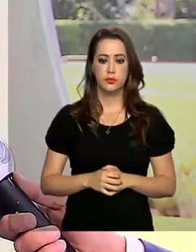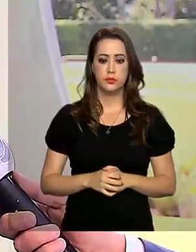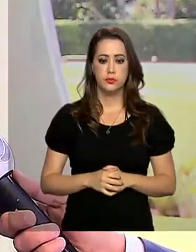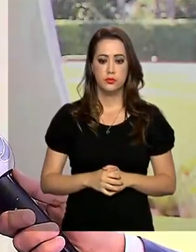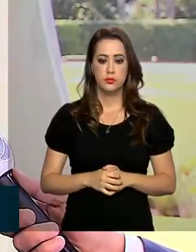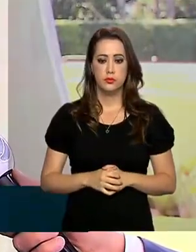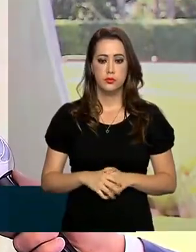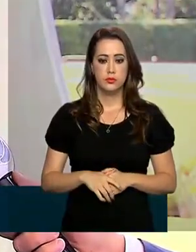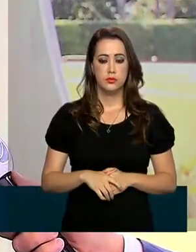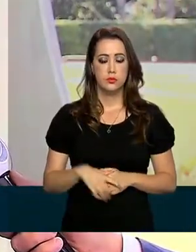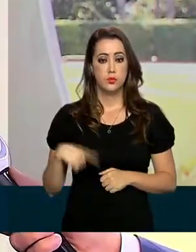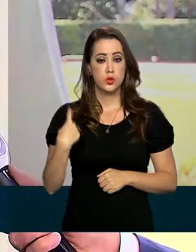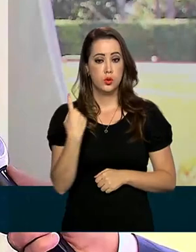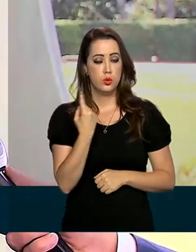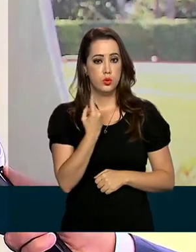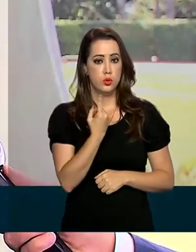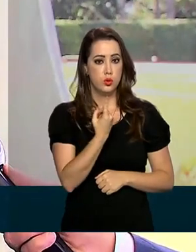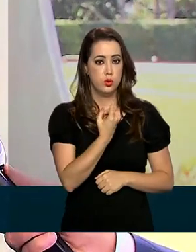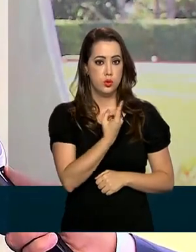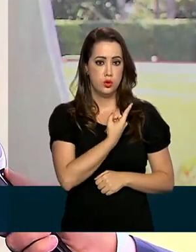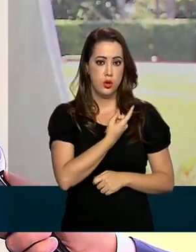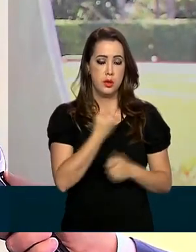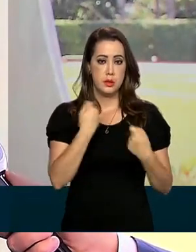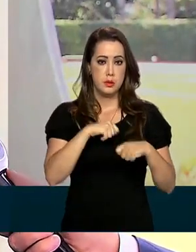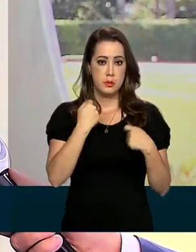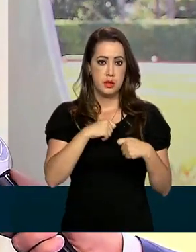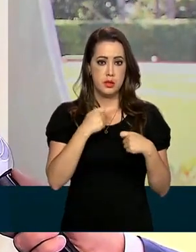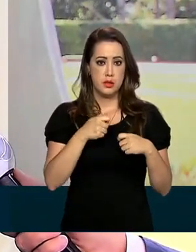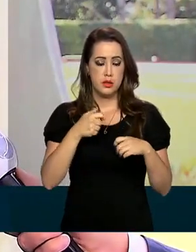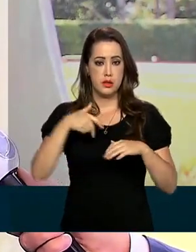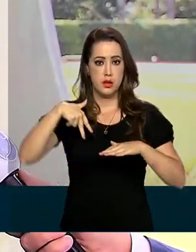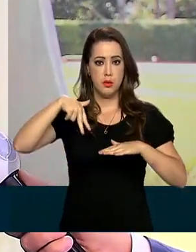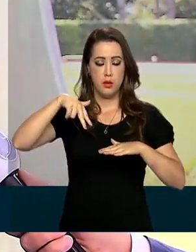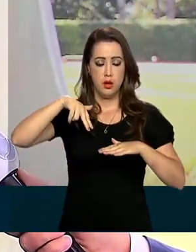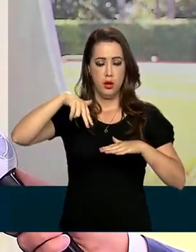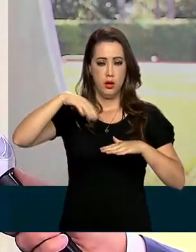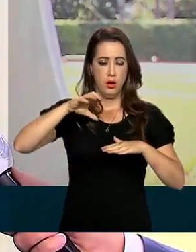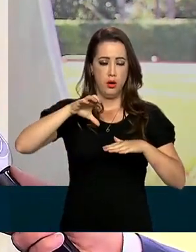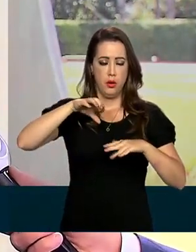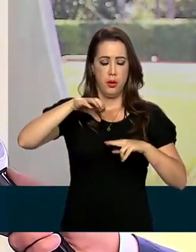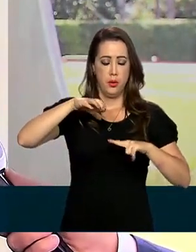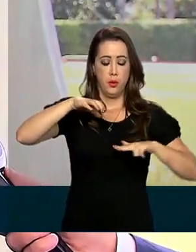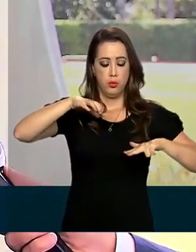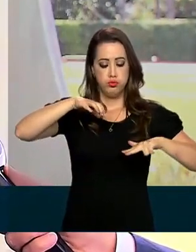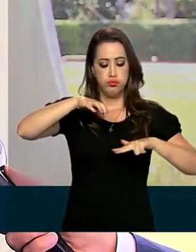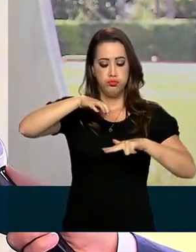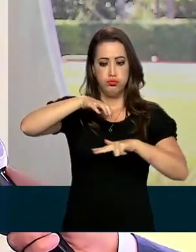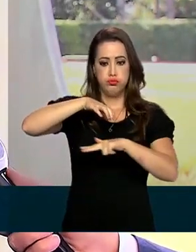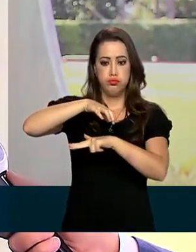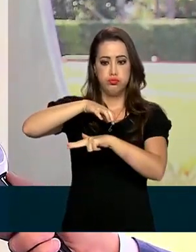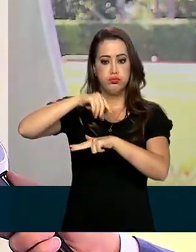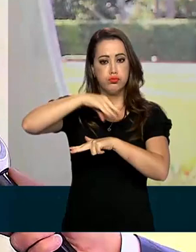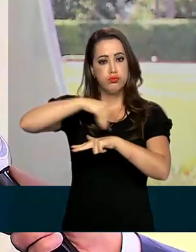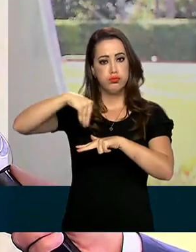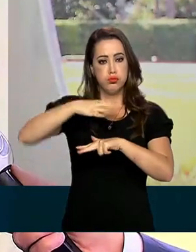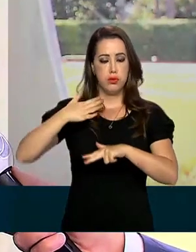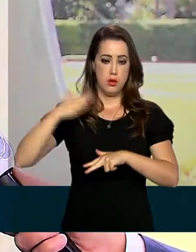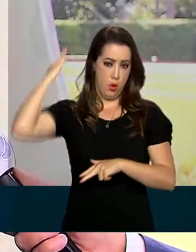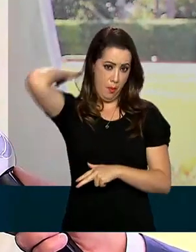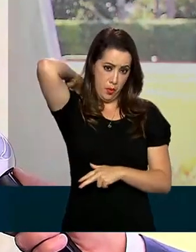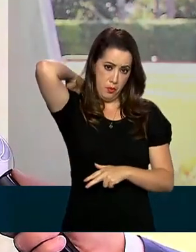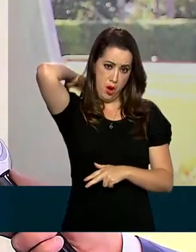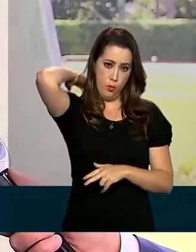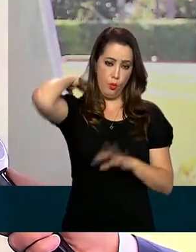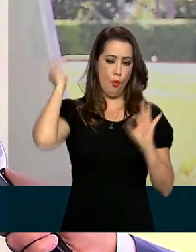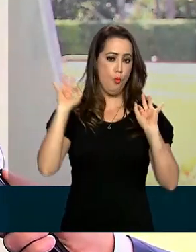Fomos fazer uma tomografia no Hospital das Forças Armadas aqui em Brasília. Os pulmões estavam limpos, ou seja, não